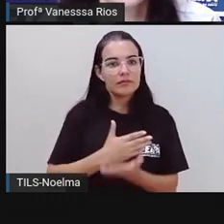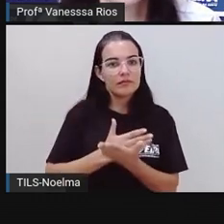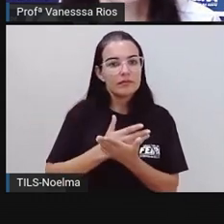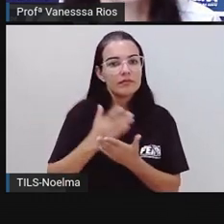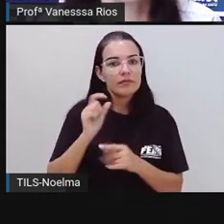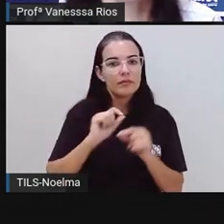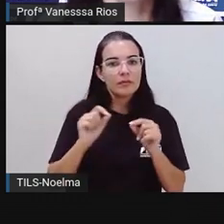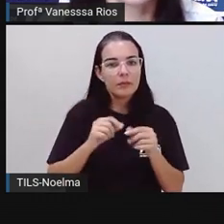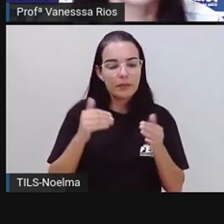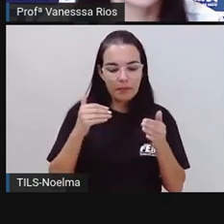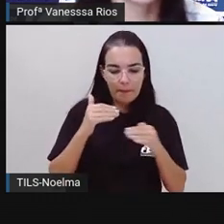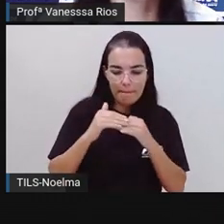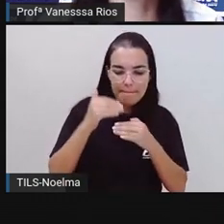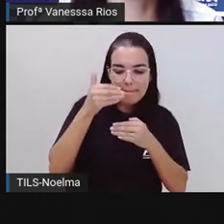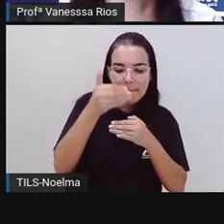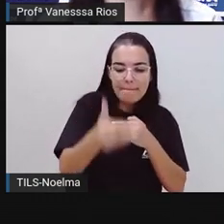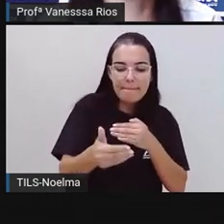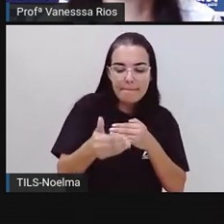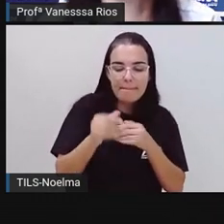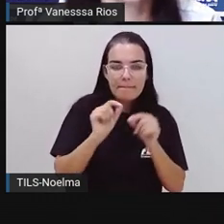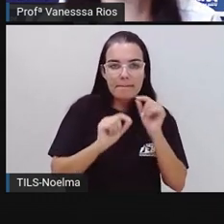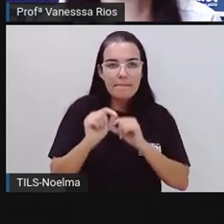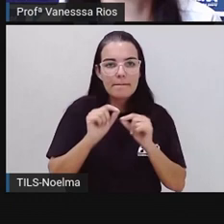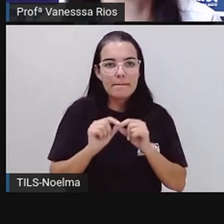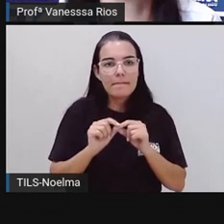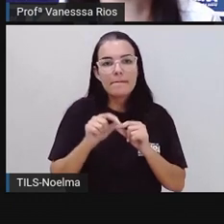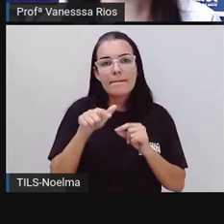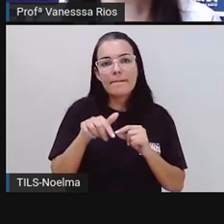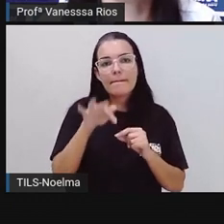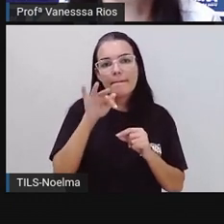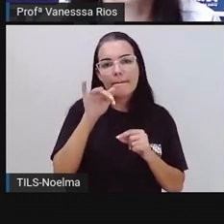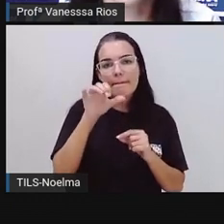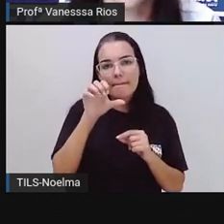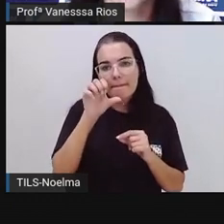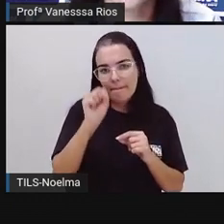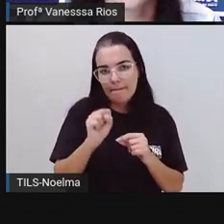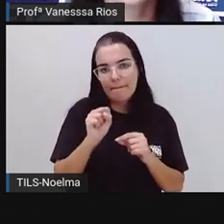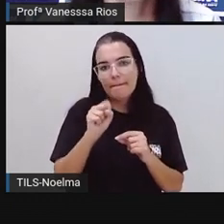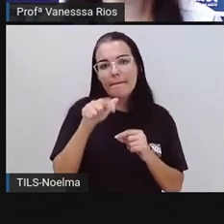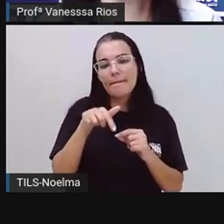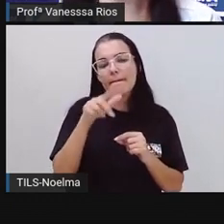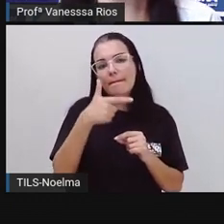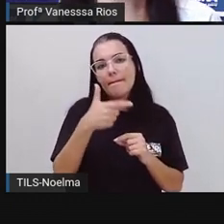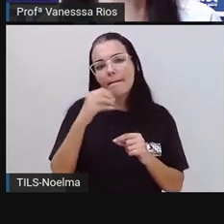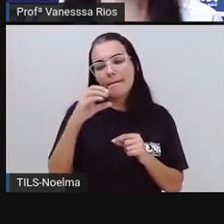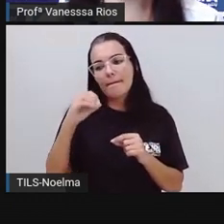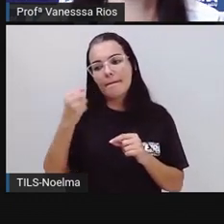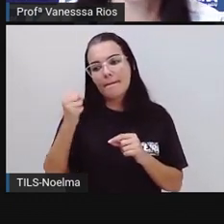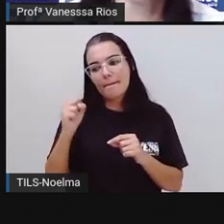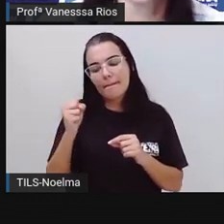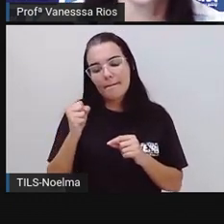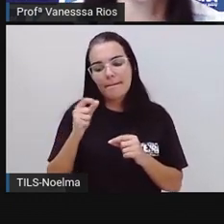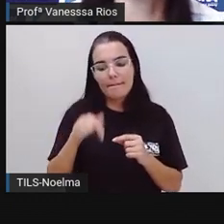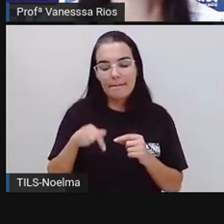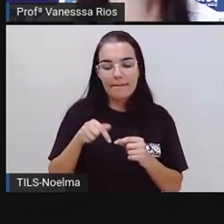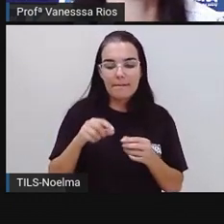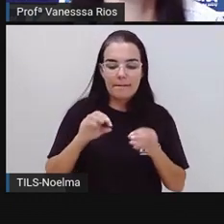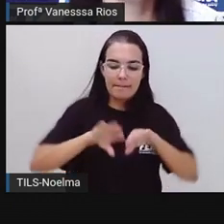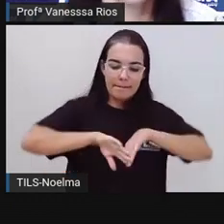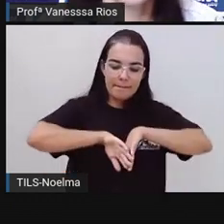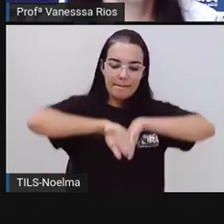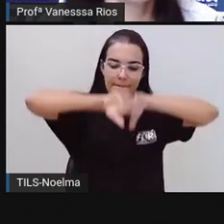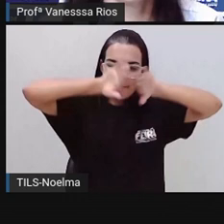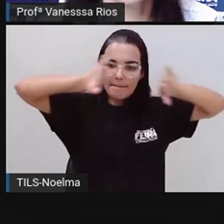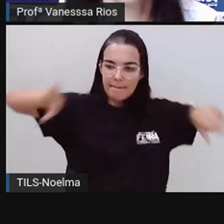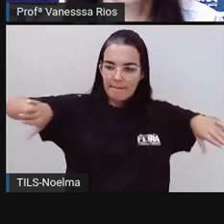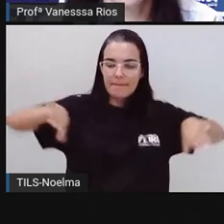do distrito de Maria Quitéria a distrito de Feira de Santana em 2008. Então é reconhecido como um distrito, né,